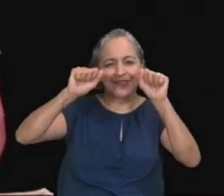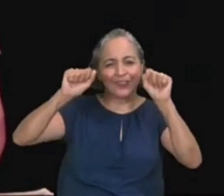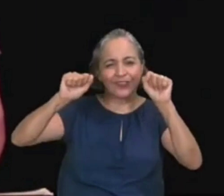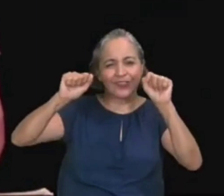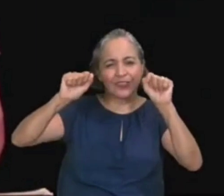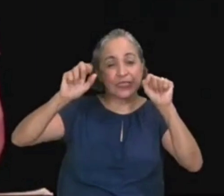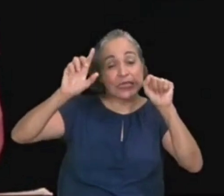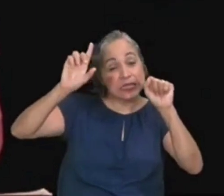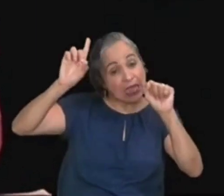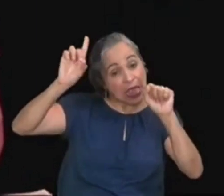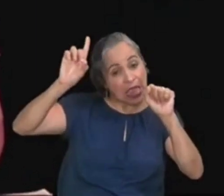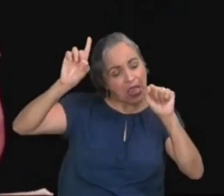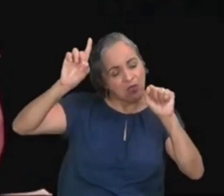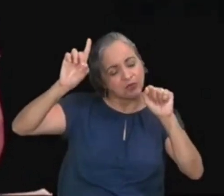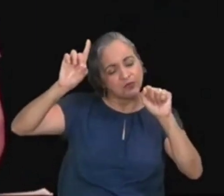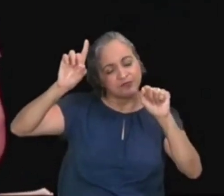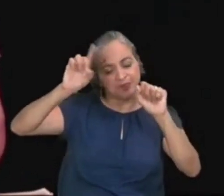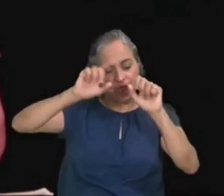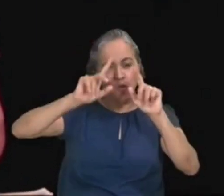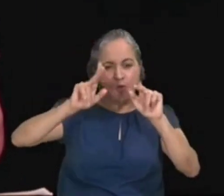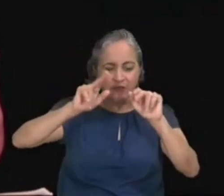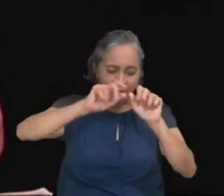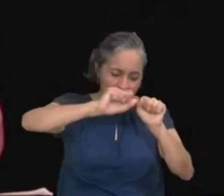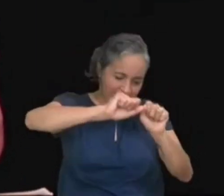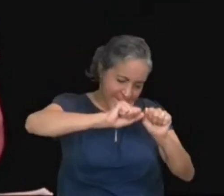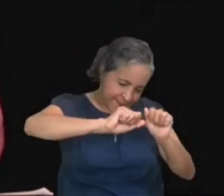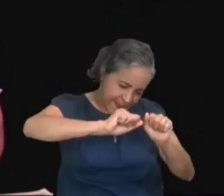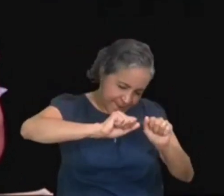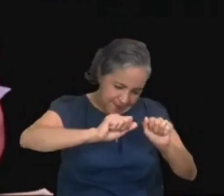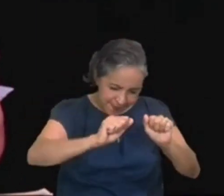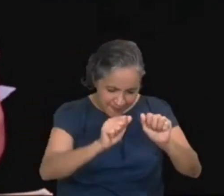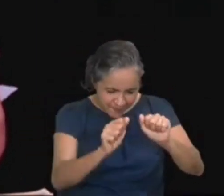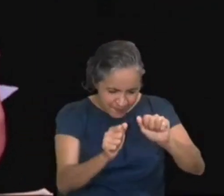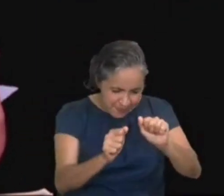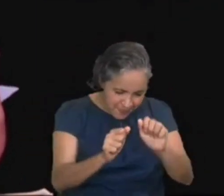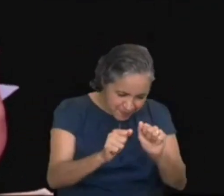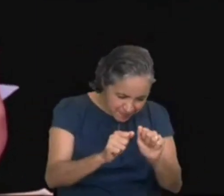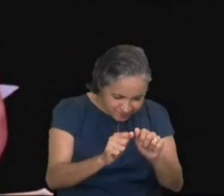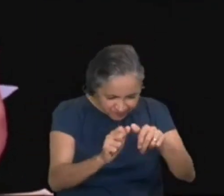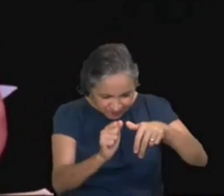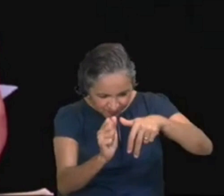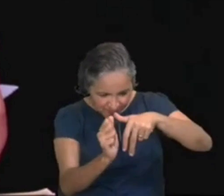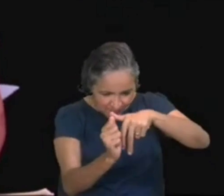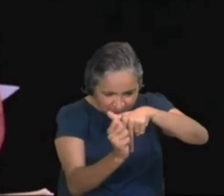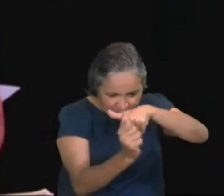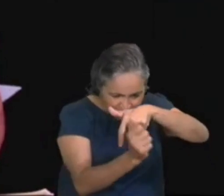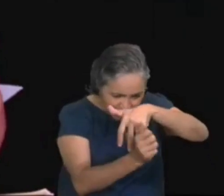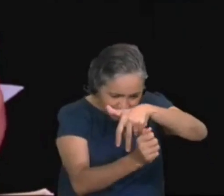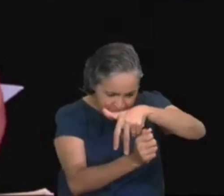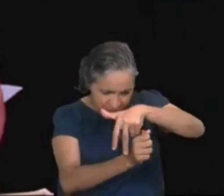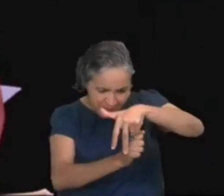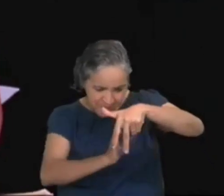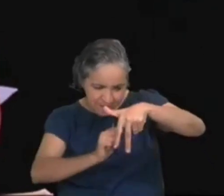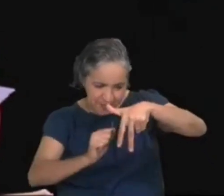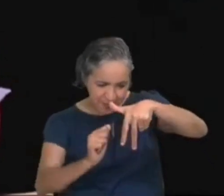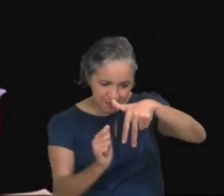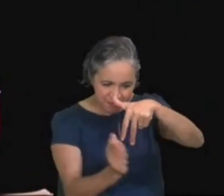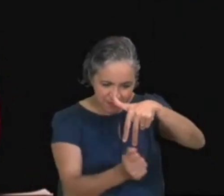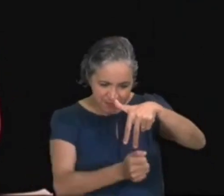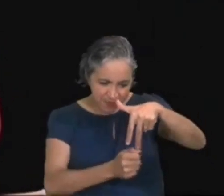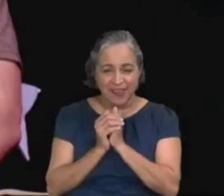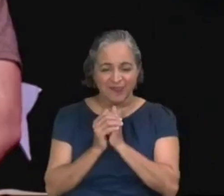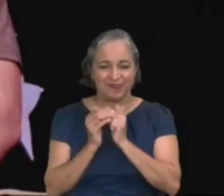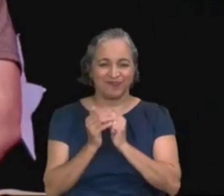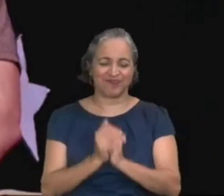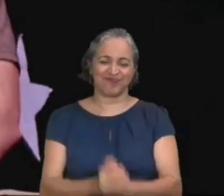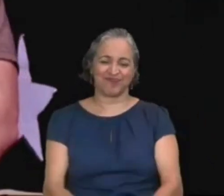Deus está fazendo uma obra de arte em você. E deixo de falar, você ainda não está terminado.